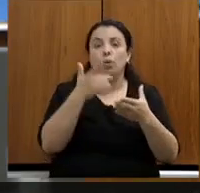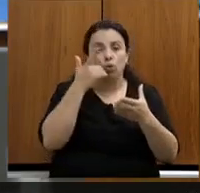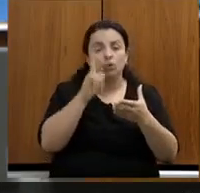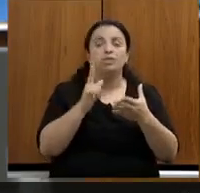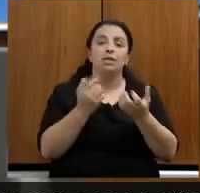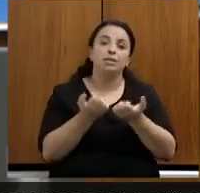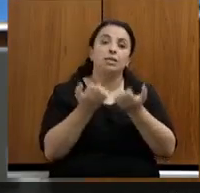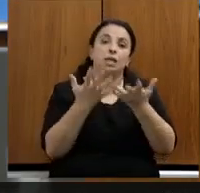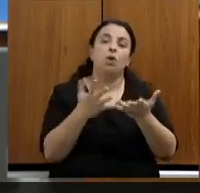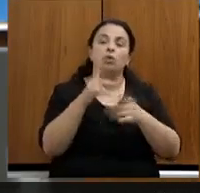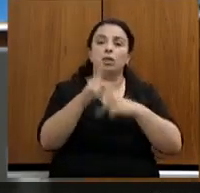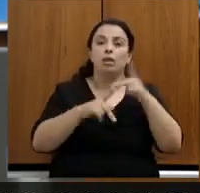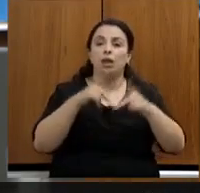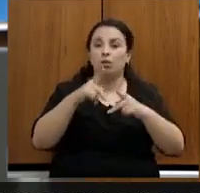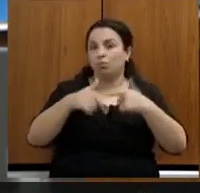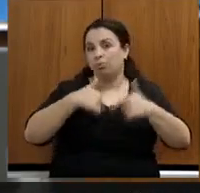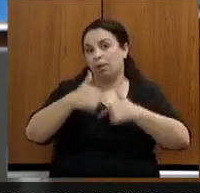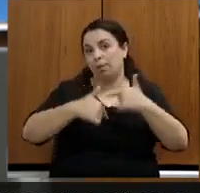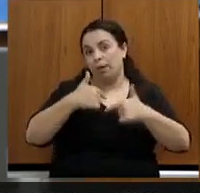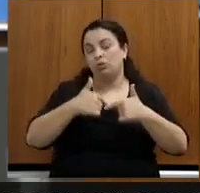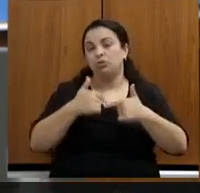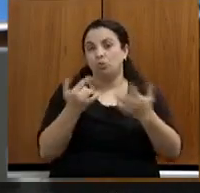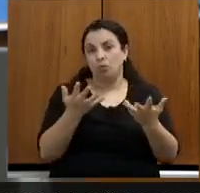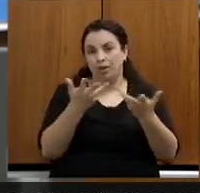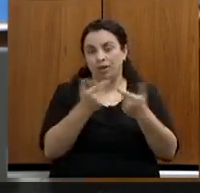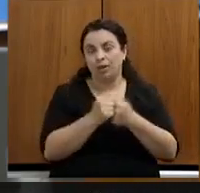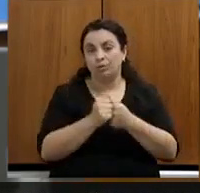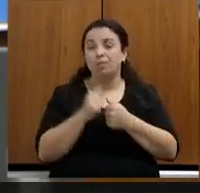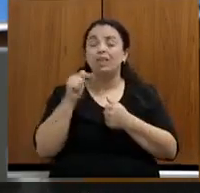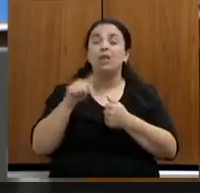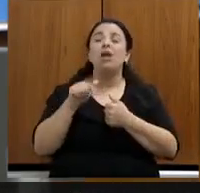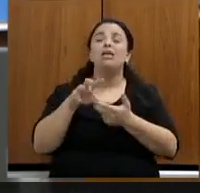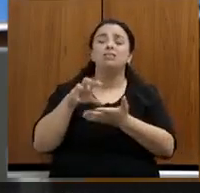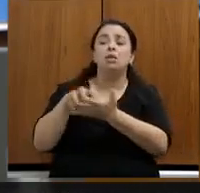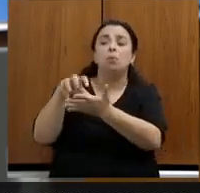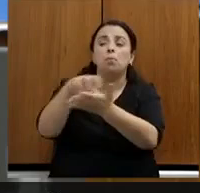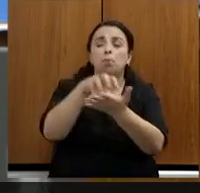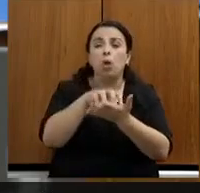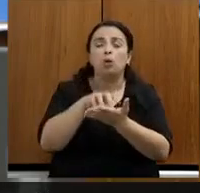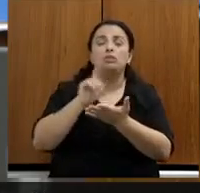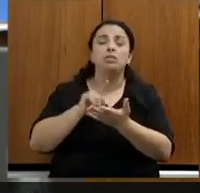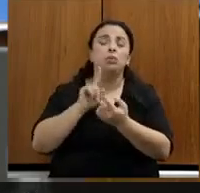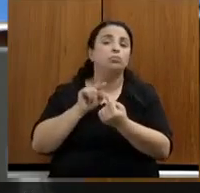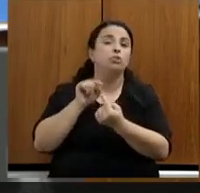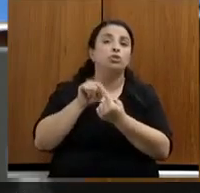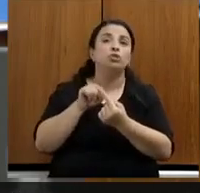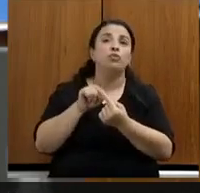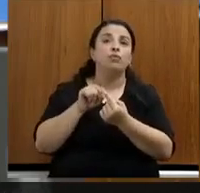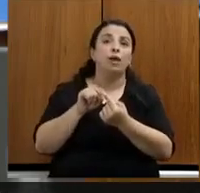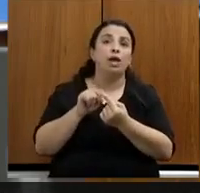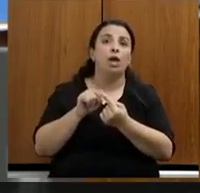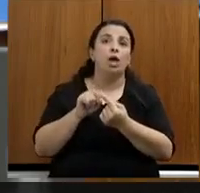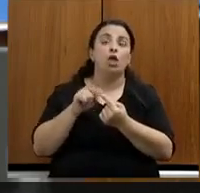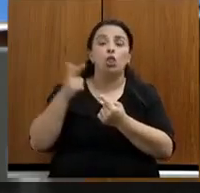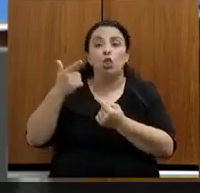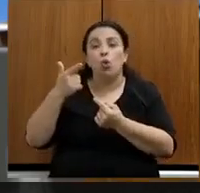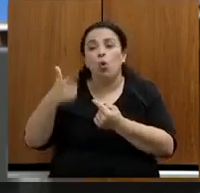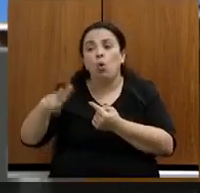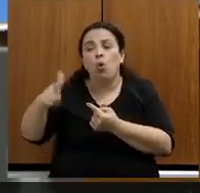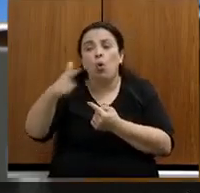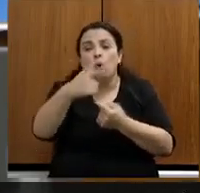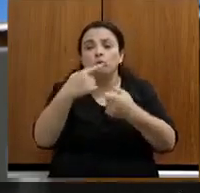Então, os blocos regionais têm por objetivo agregar municípios para a prestação de serviço